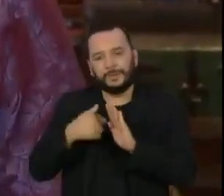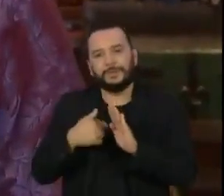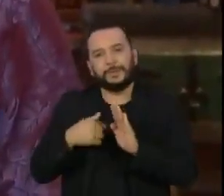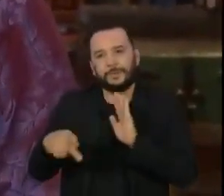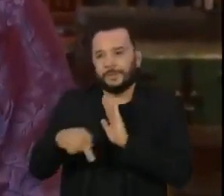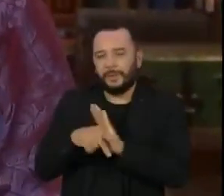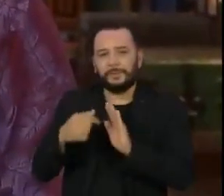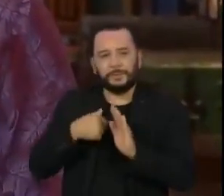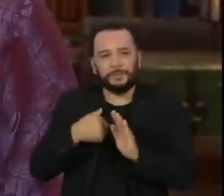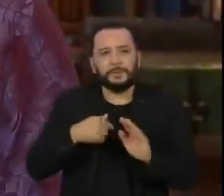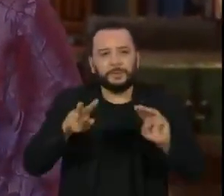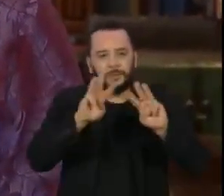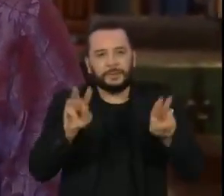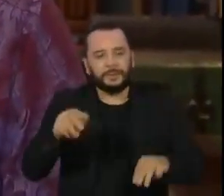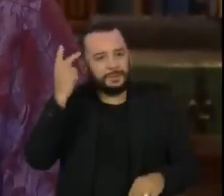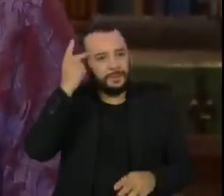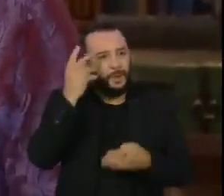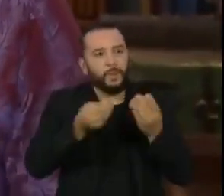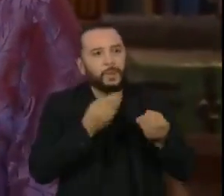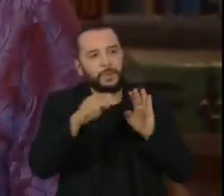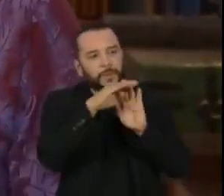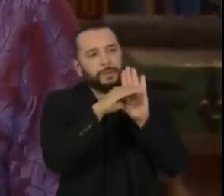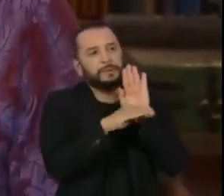muito boa tarde pra você. Como que vai funcionar?